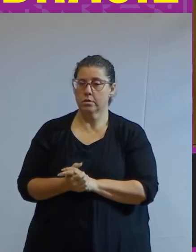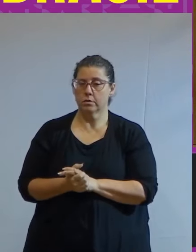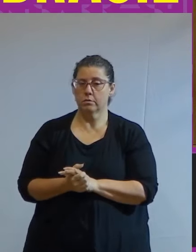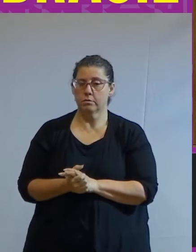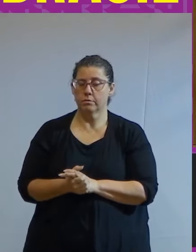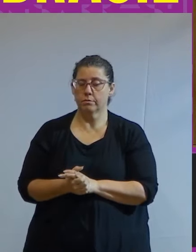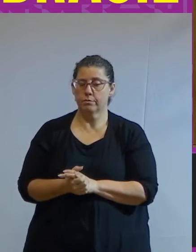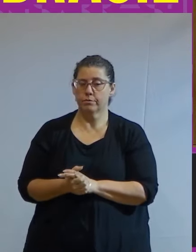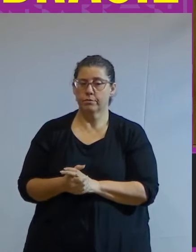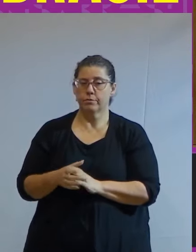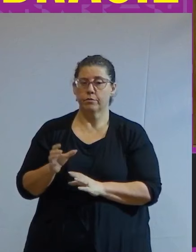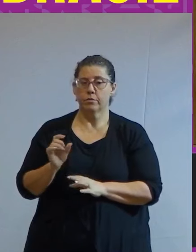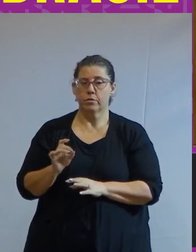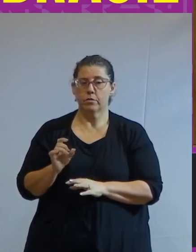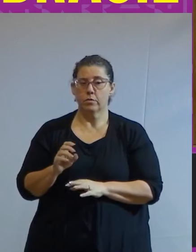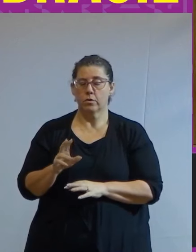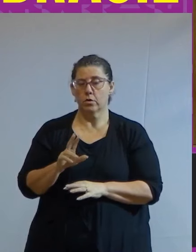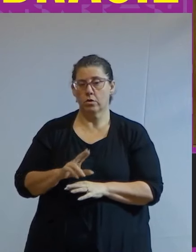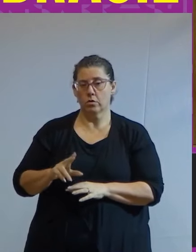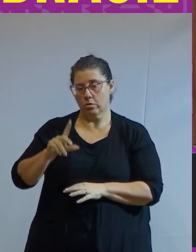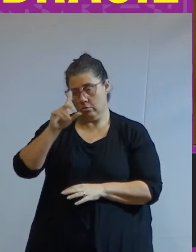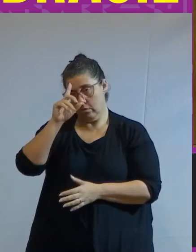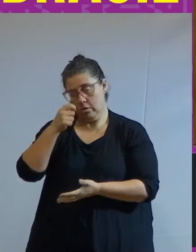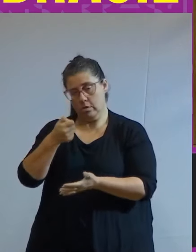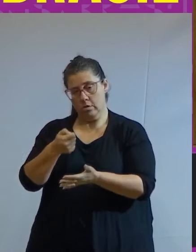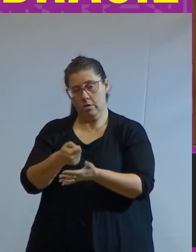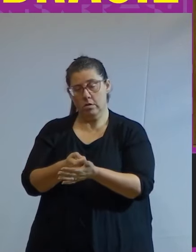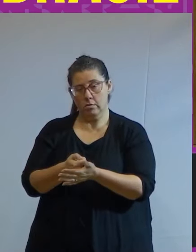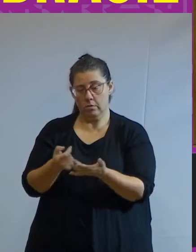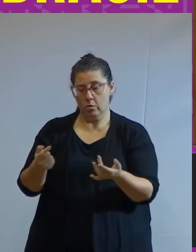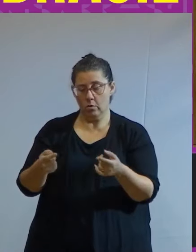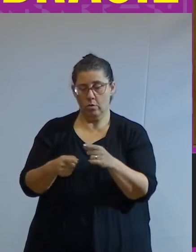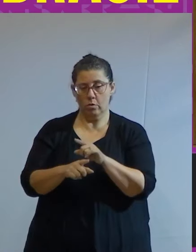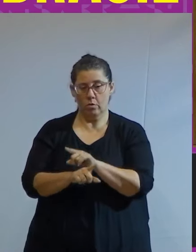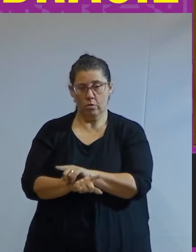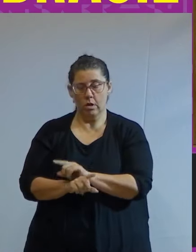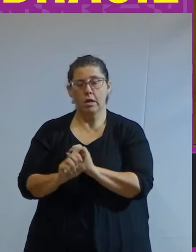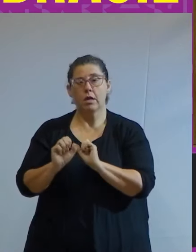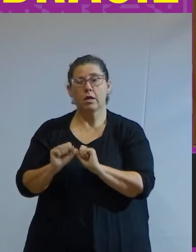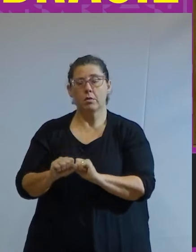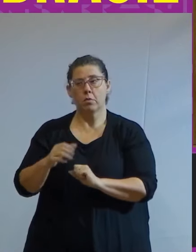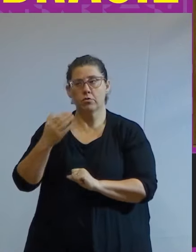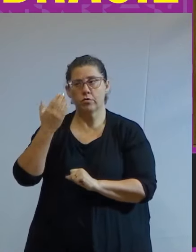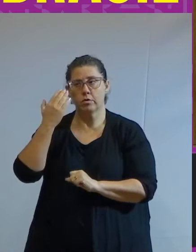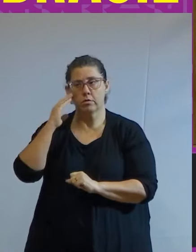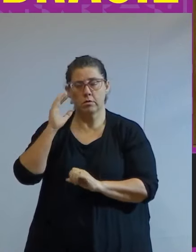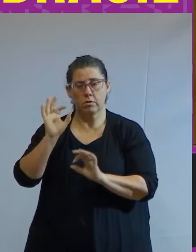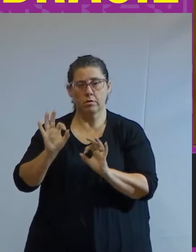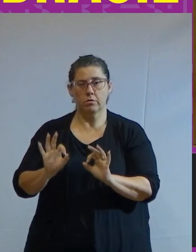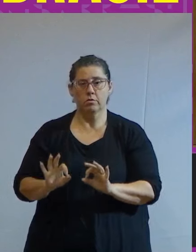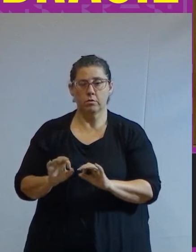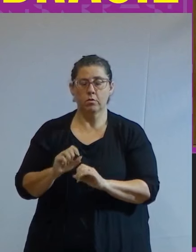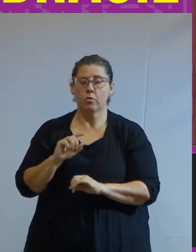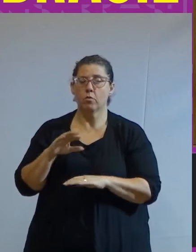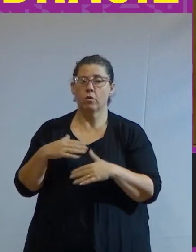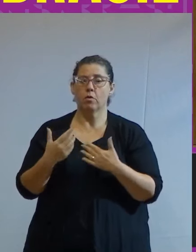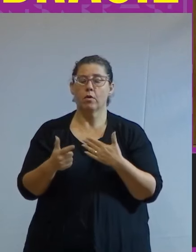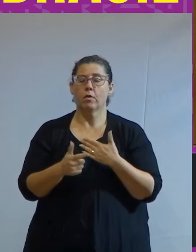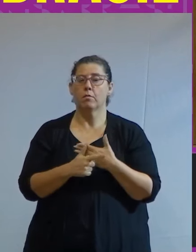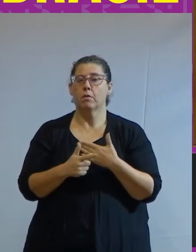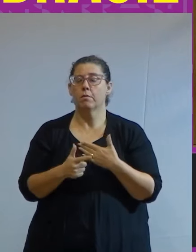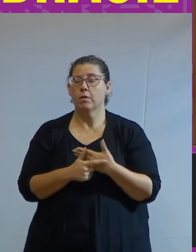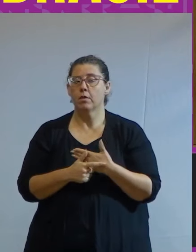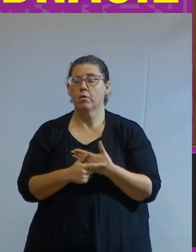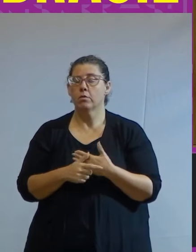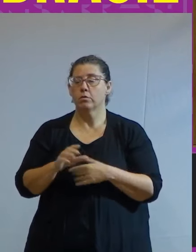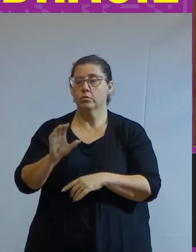é só através dessa determinação contraditória que se pode compreender adequadamente o papel do Estado no